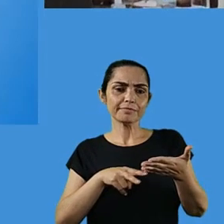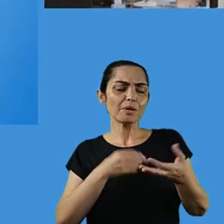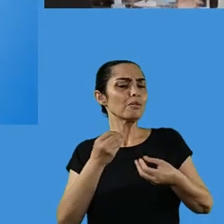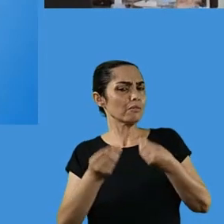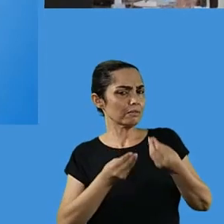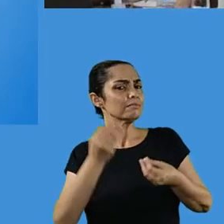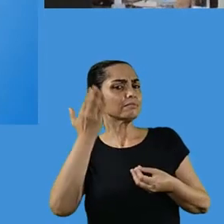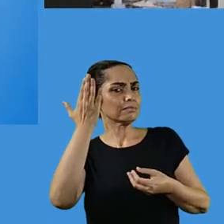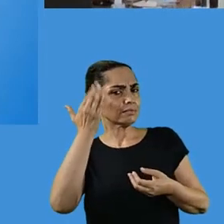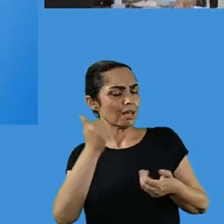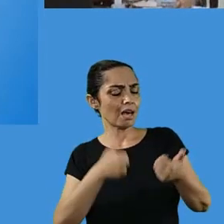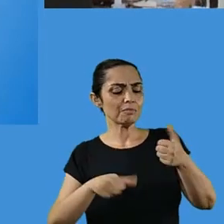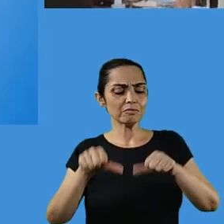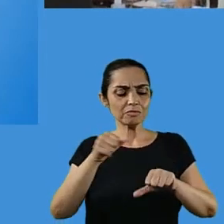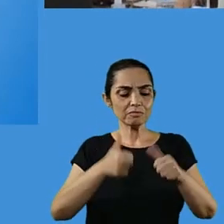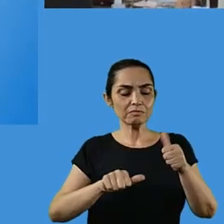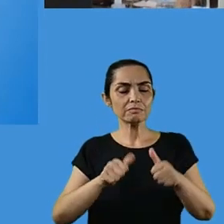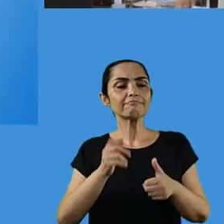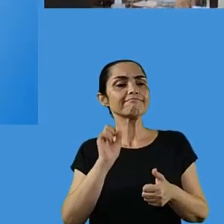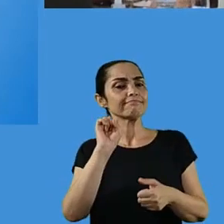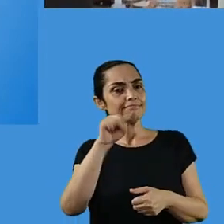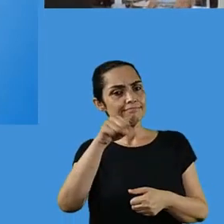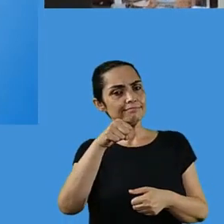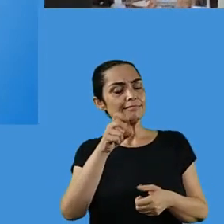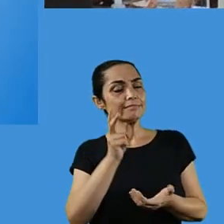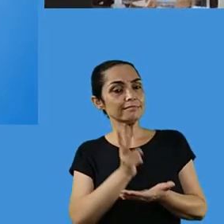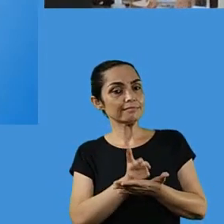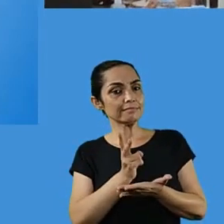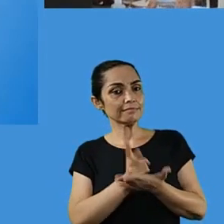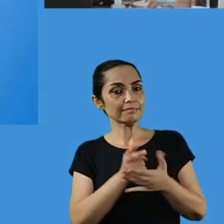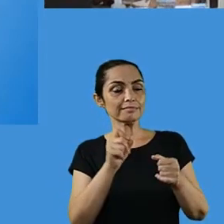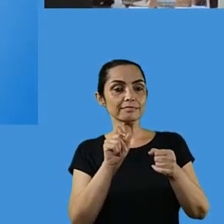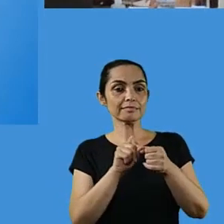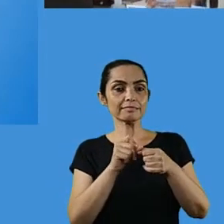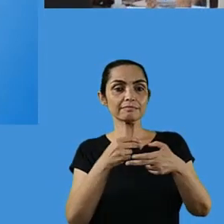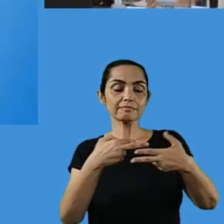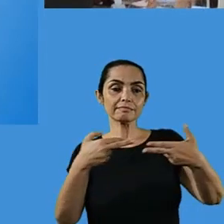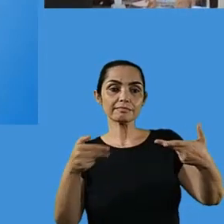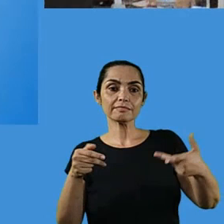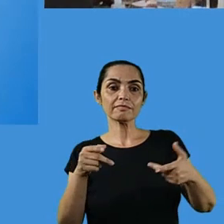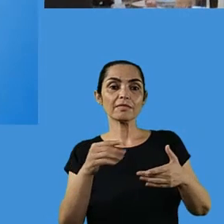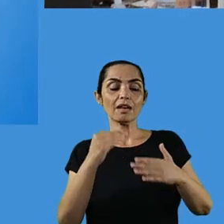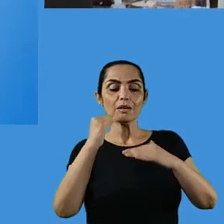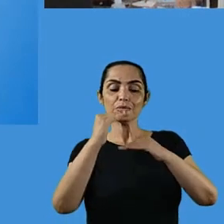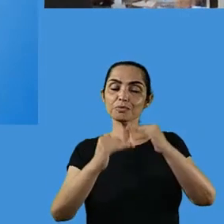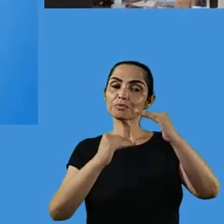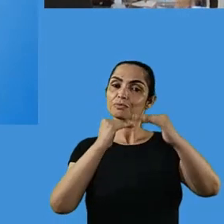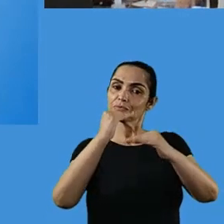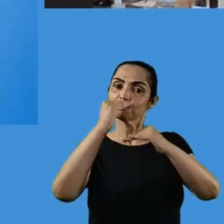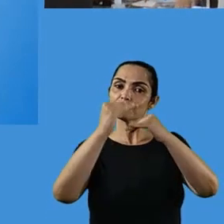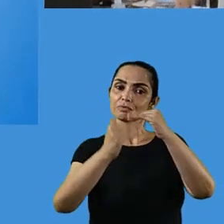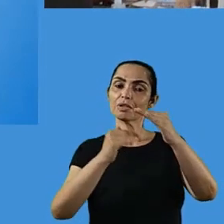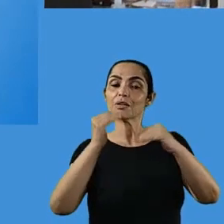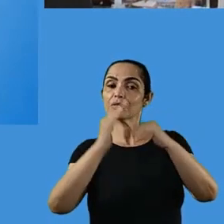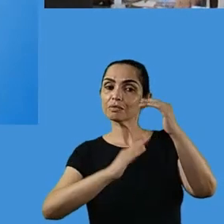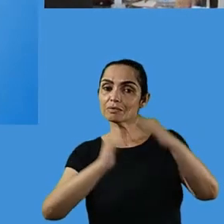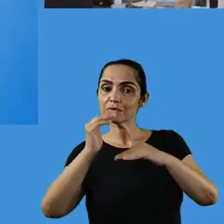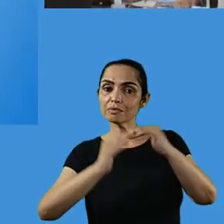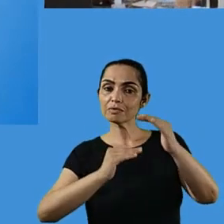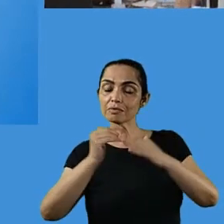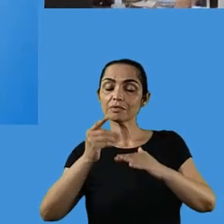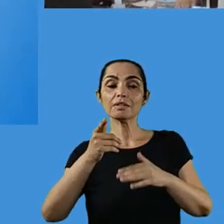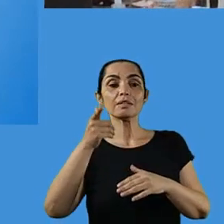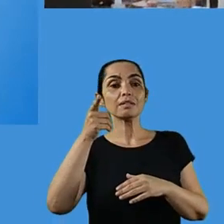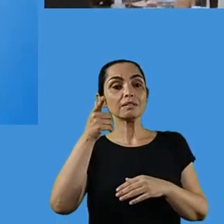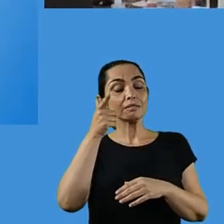nós fazemos isso. Que bom, é assim mesmo. É isso que vai nos dar condições para que a gente avance profissionalmente e dê condições,